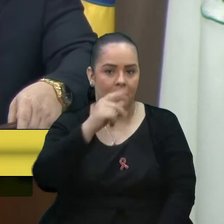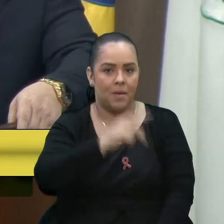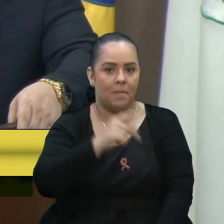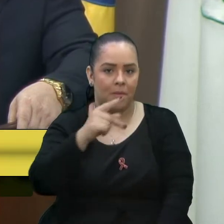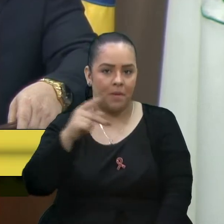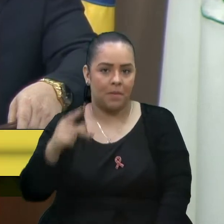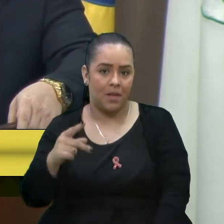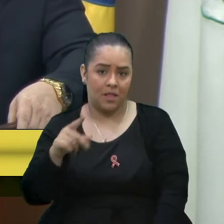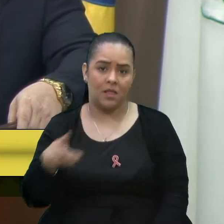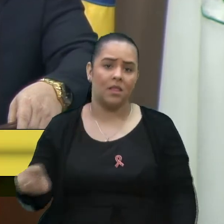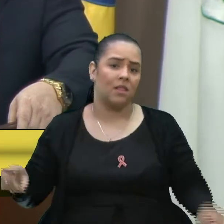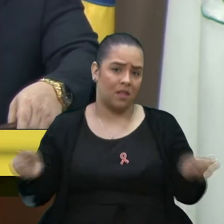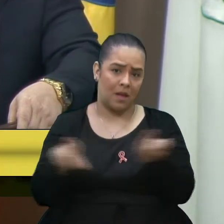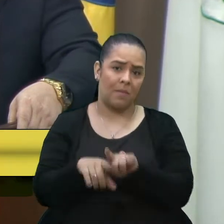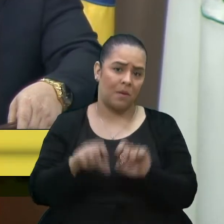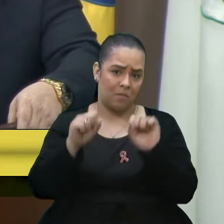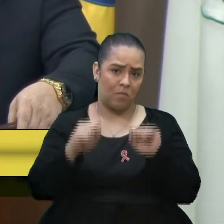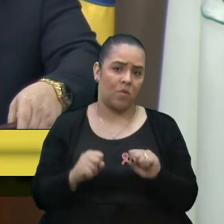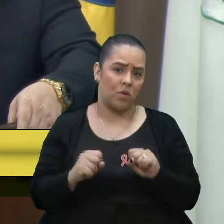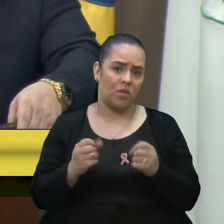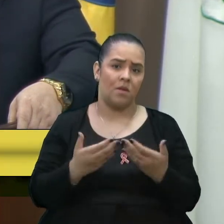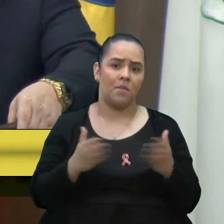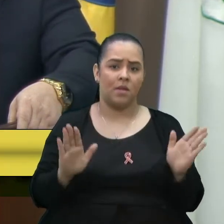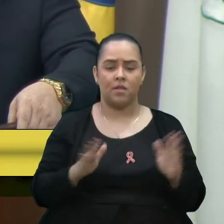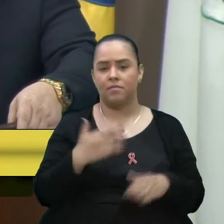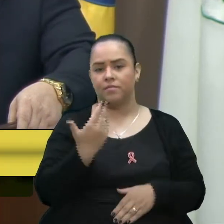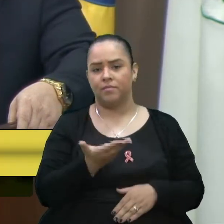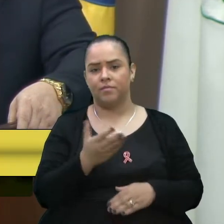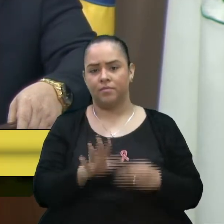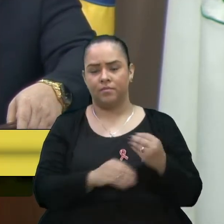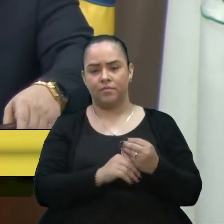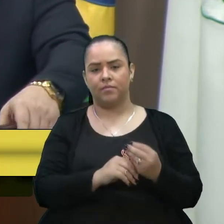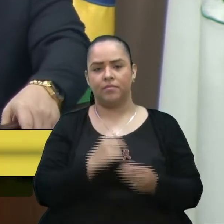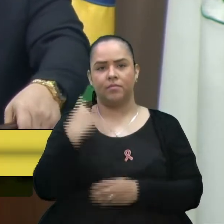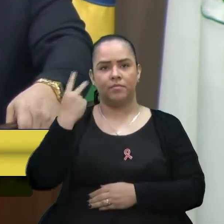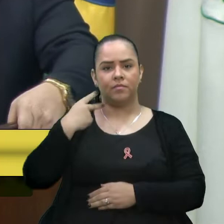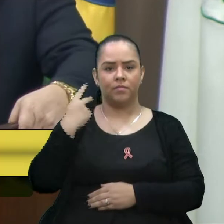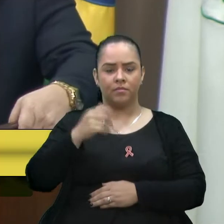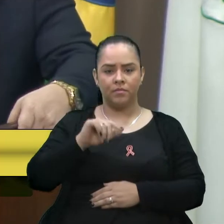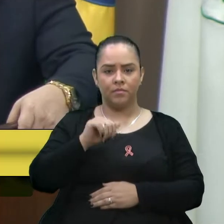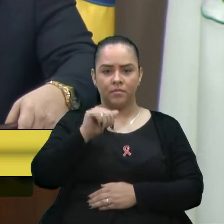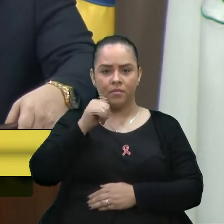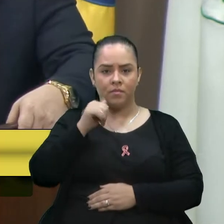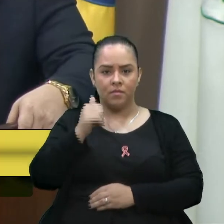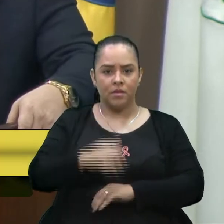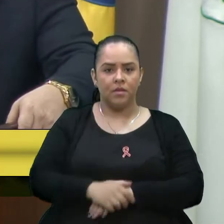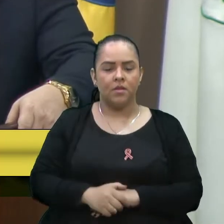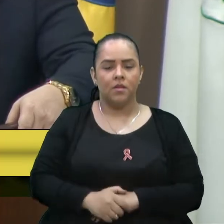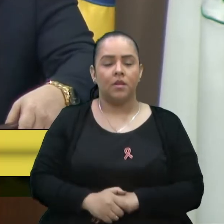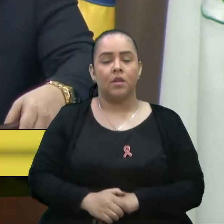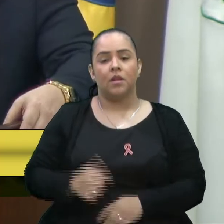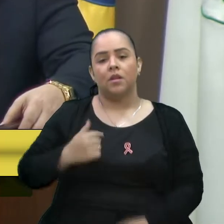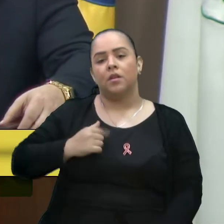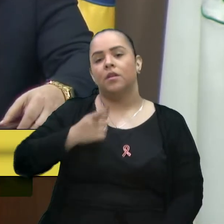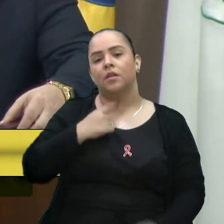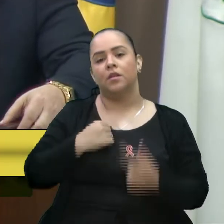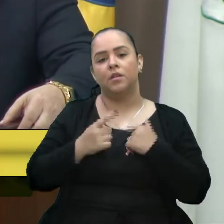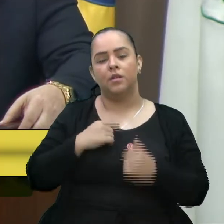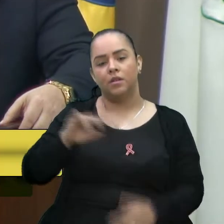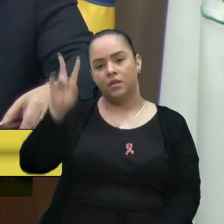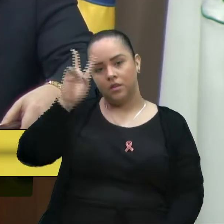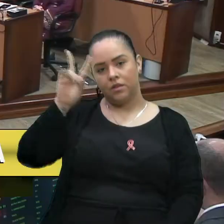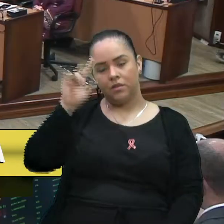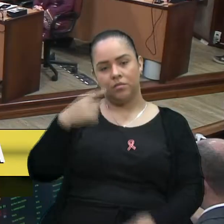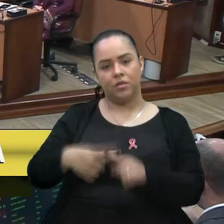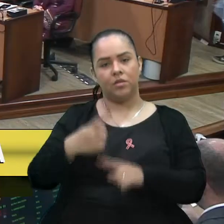pode fazer isso. Então, ela fica aberta, sua parte, Verda Marcos. Obrigado, vereador Bressan. Eu gostaria de lembrar, a gente vê que muitas vezes tem